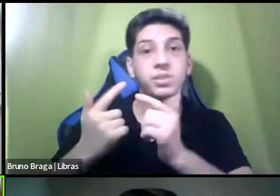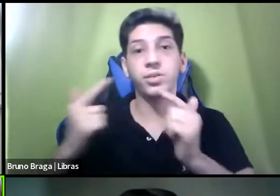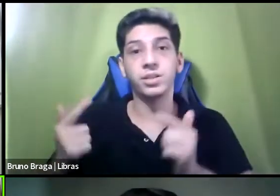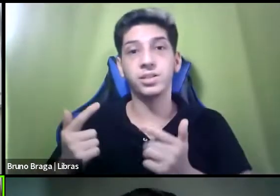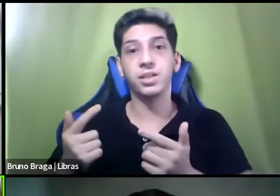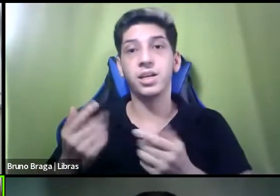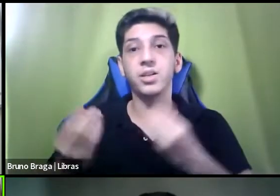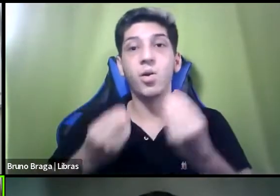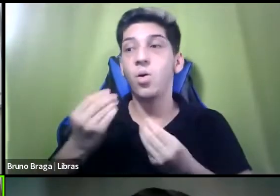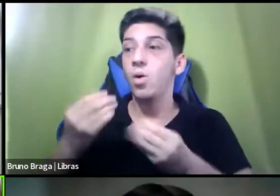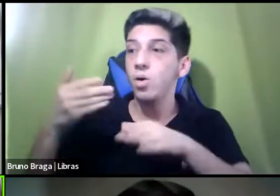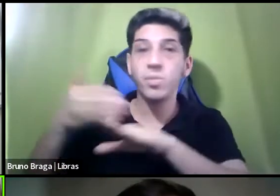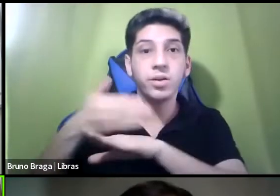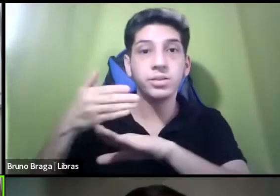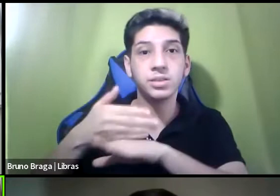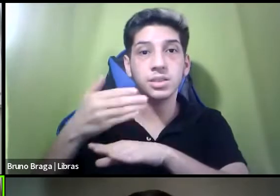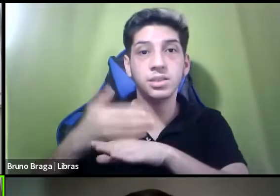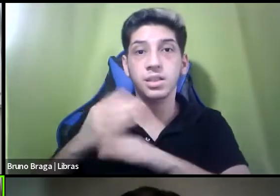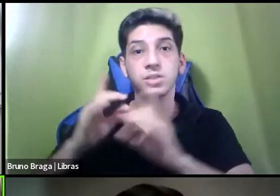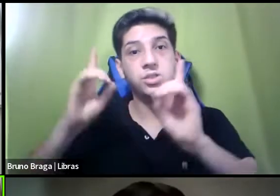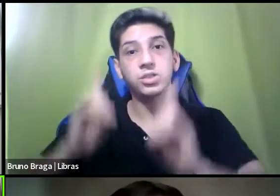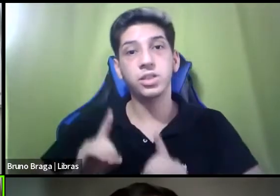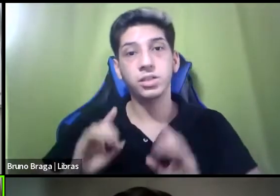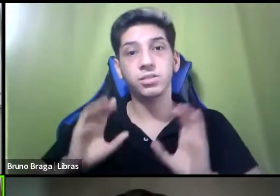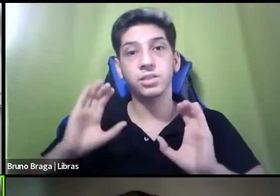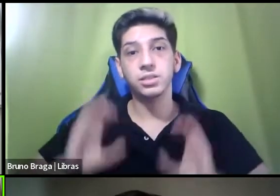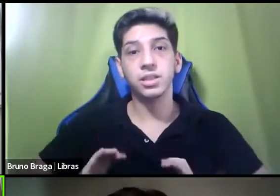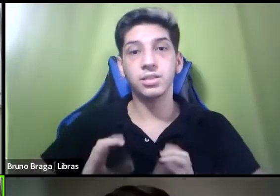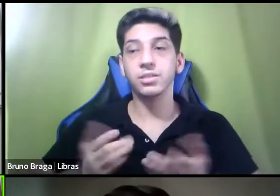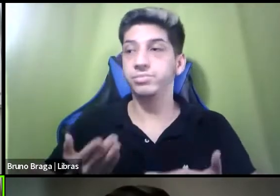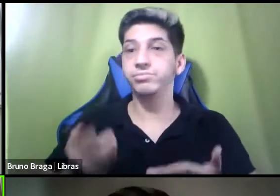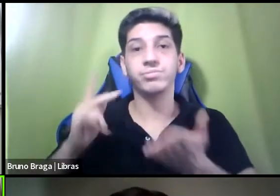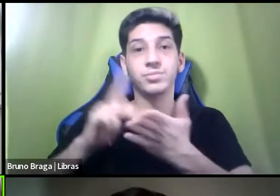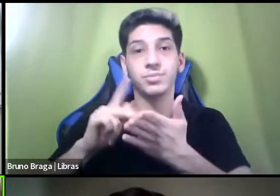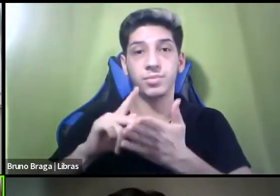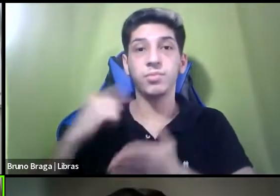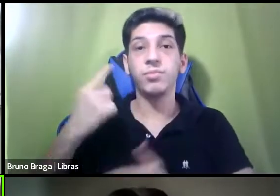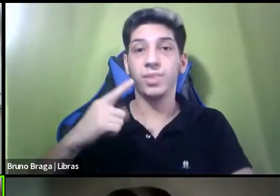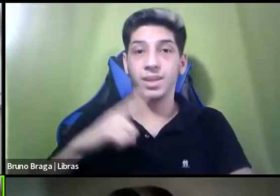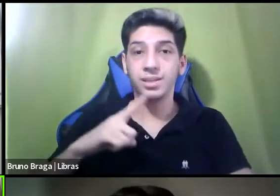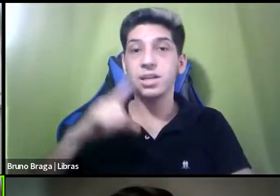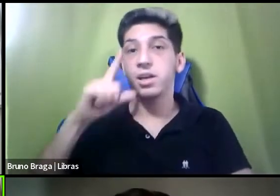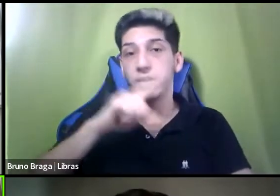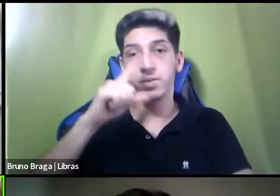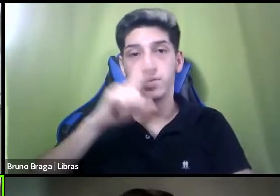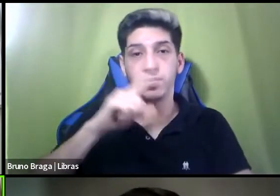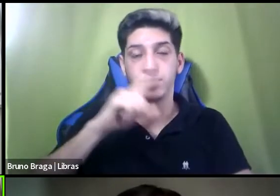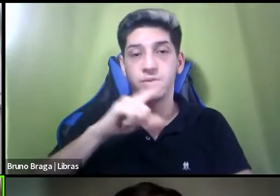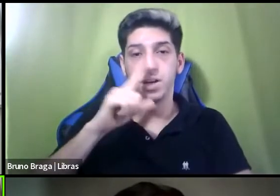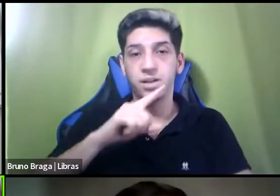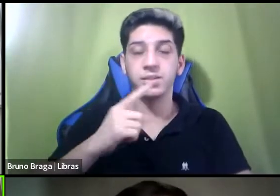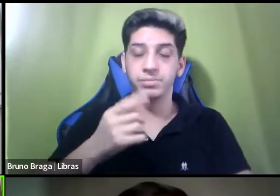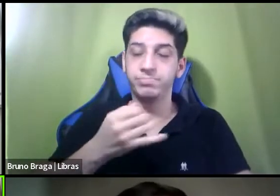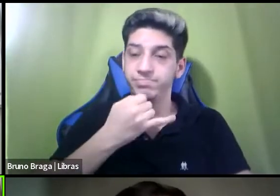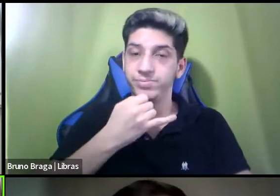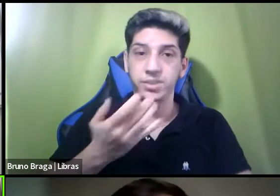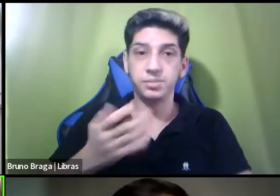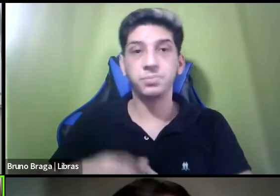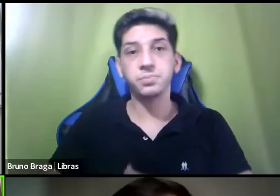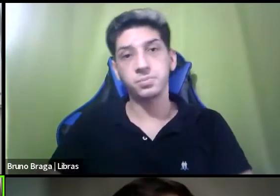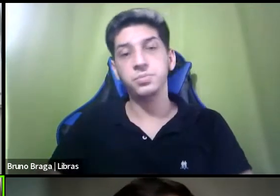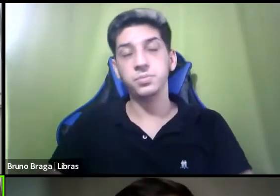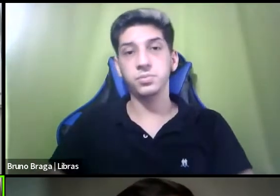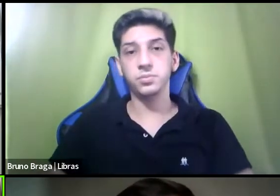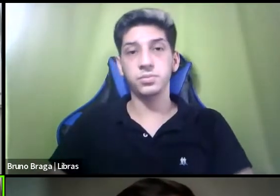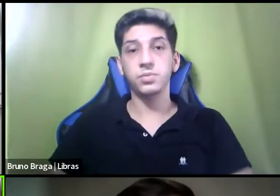qualquer possibilidade de exercício da cidadania, realmente nós estamos falhando fortemente, então foi quando